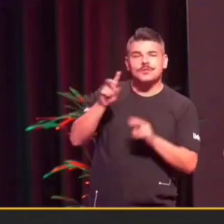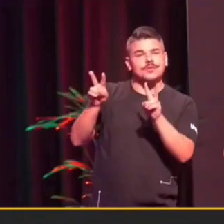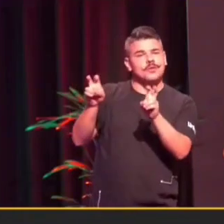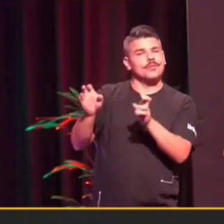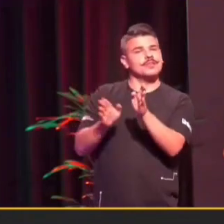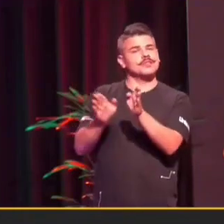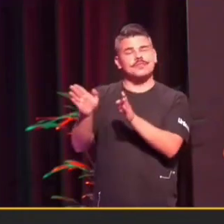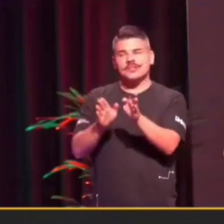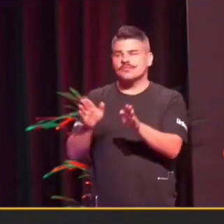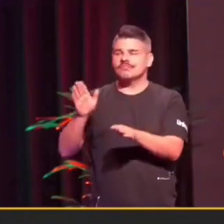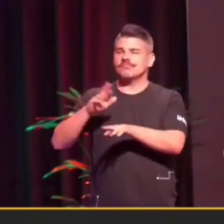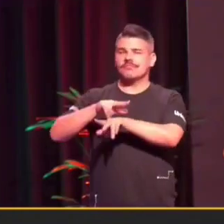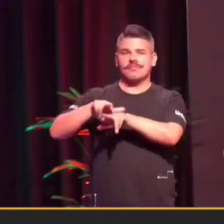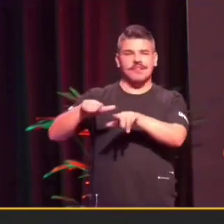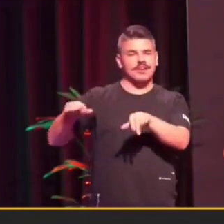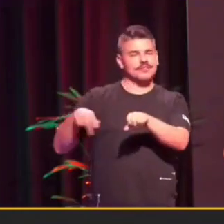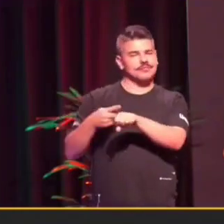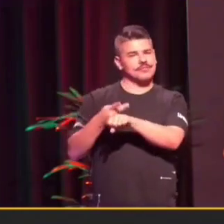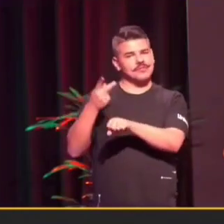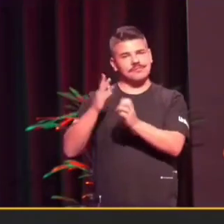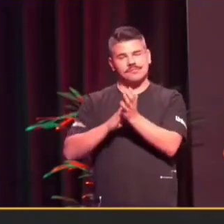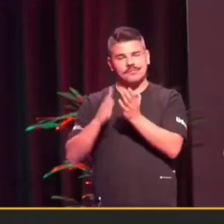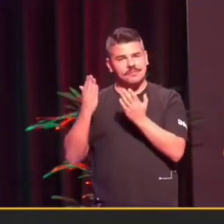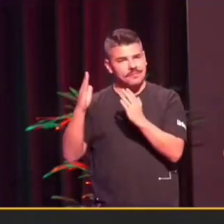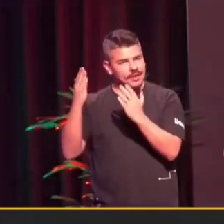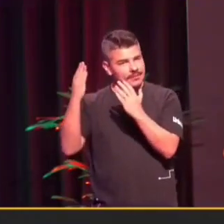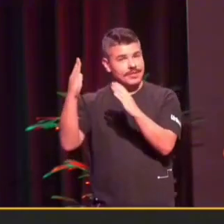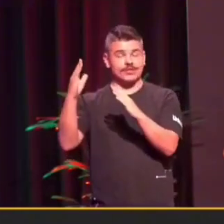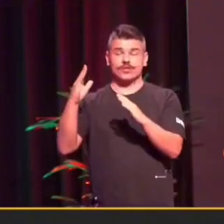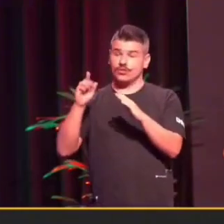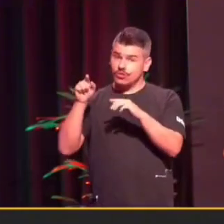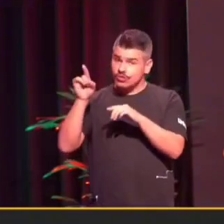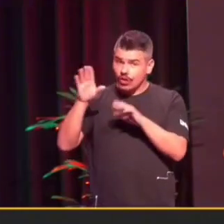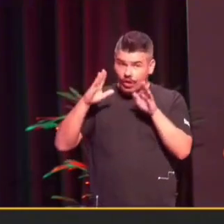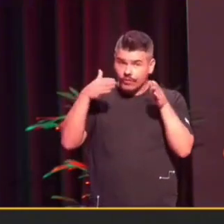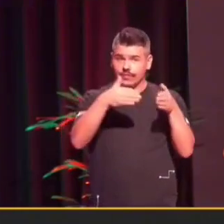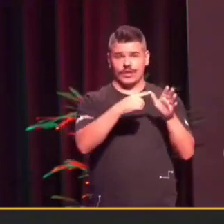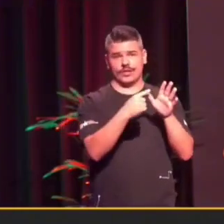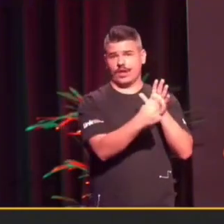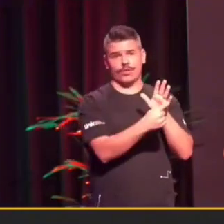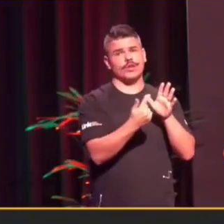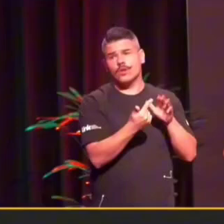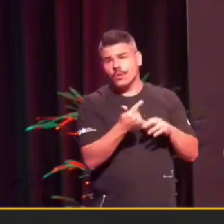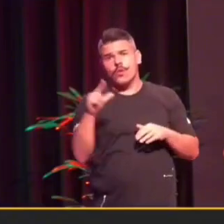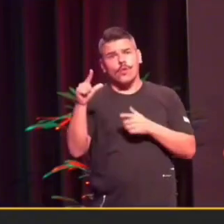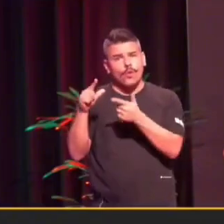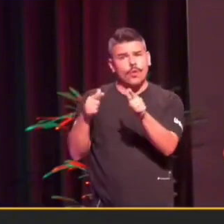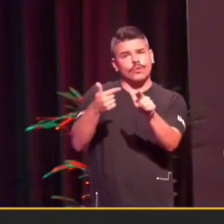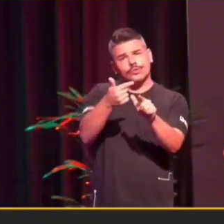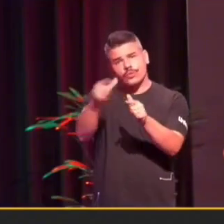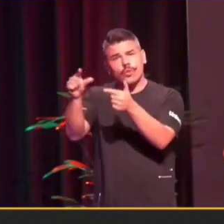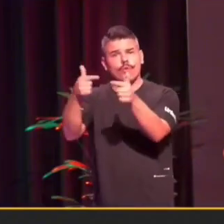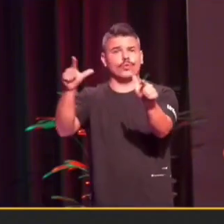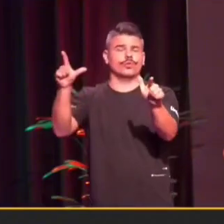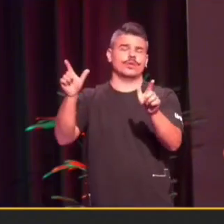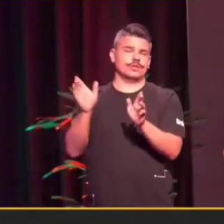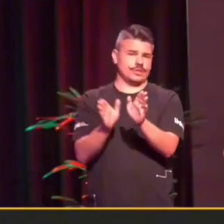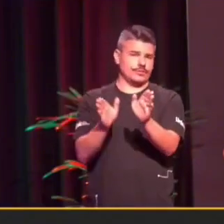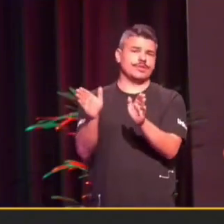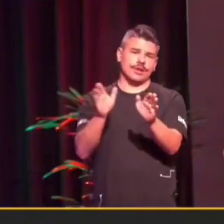de forma autônoma, não só dependendo da HandTalk, mas caminhando também dentro da empresa com outras ações.